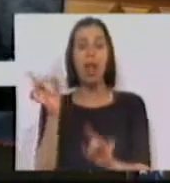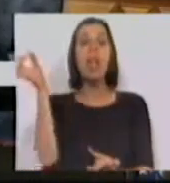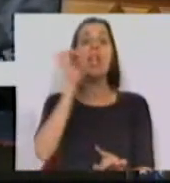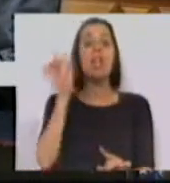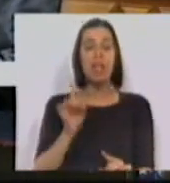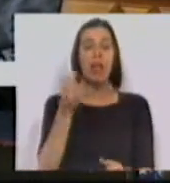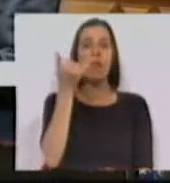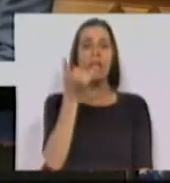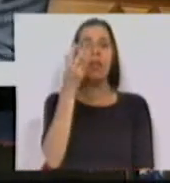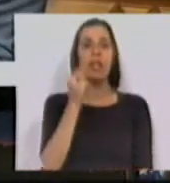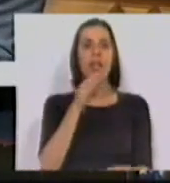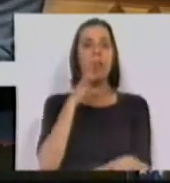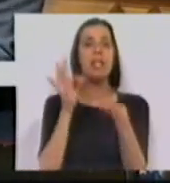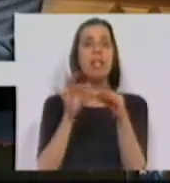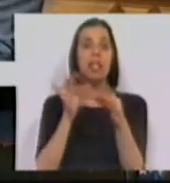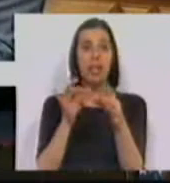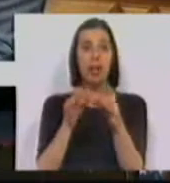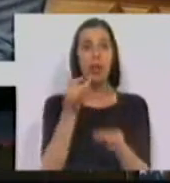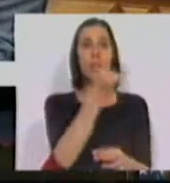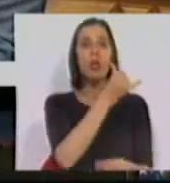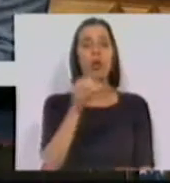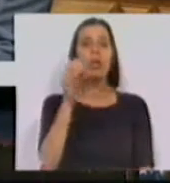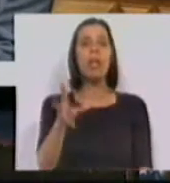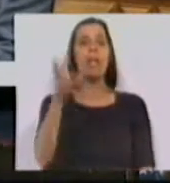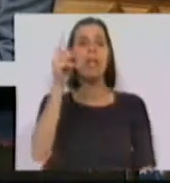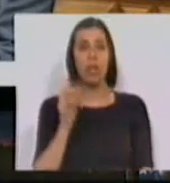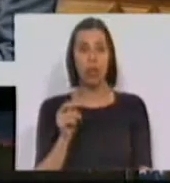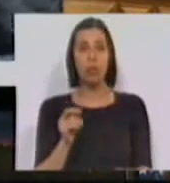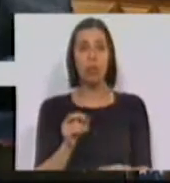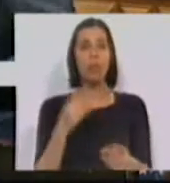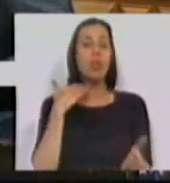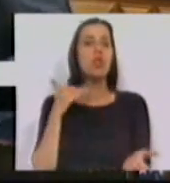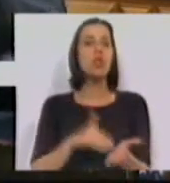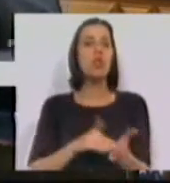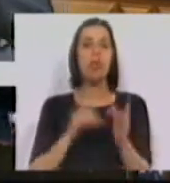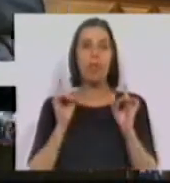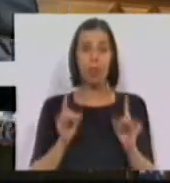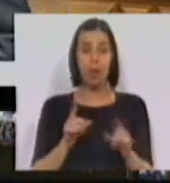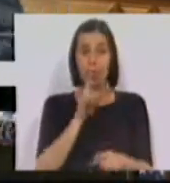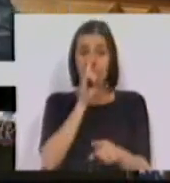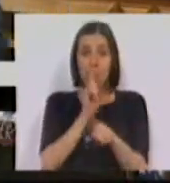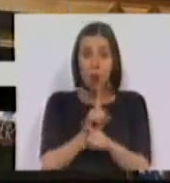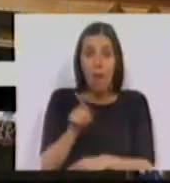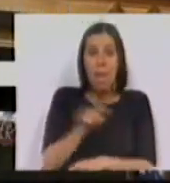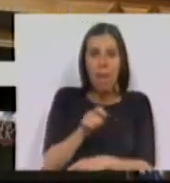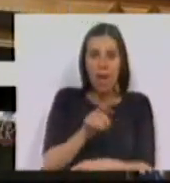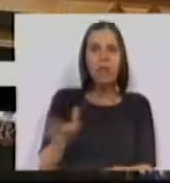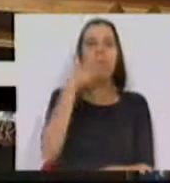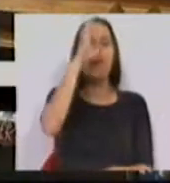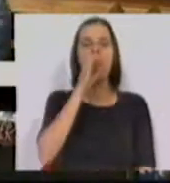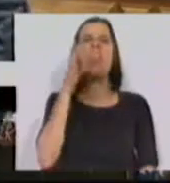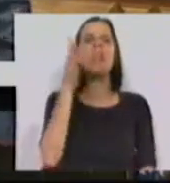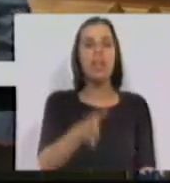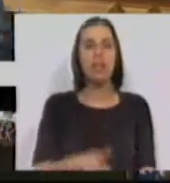o dia 23 de setembro de 2013. Uma segunda-feira. No mesmo mês, o Primeiro-Ministro